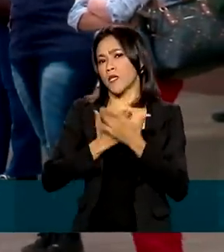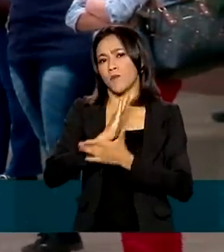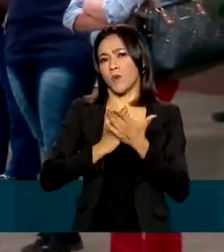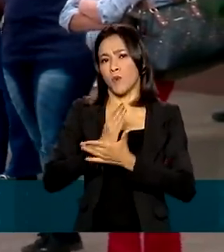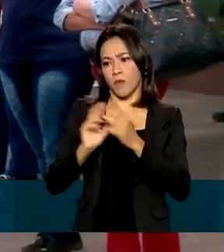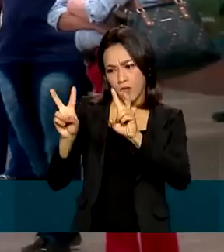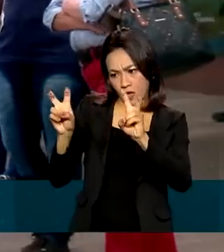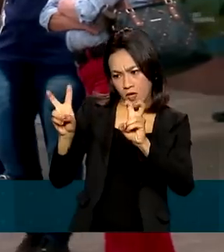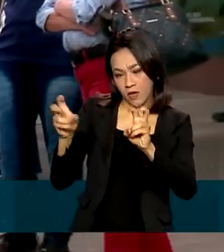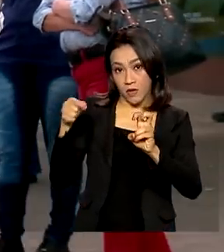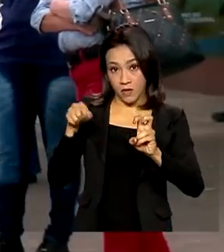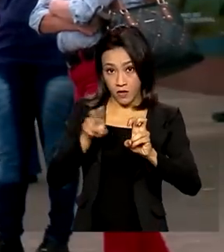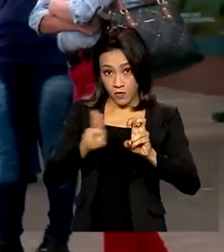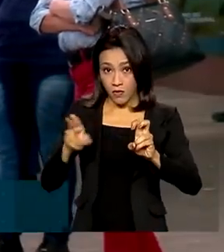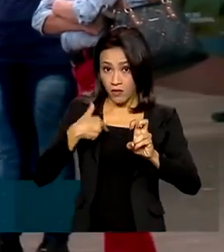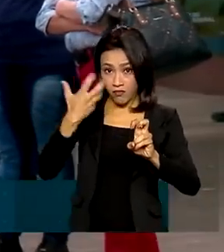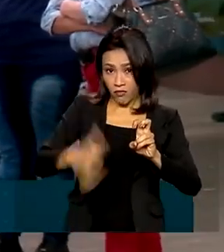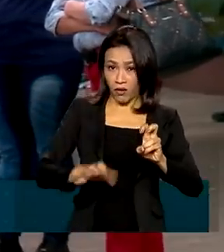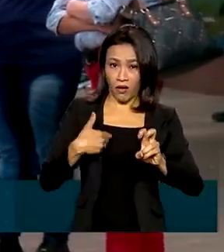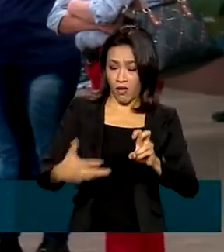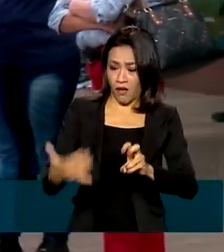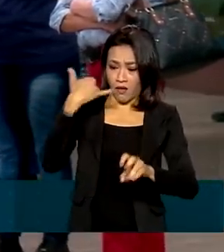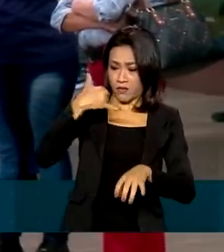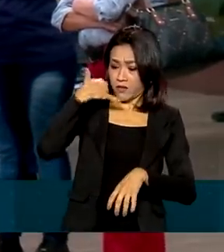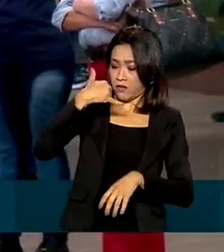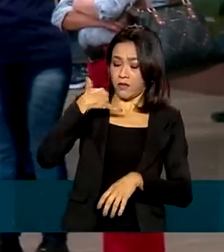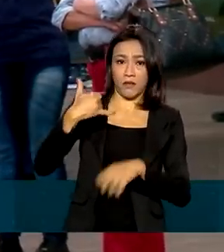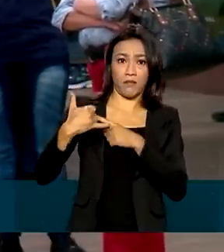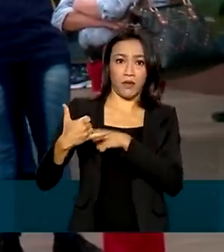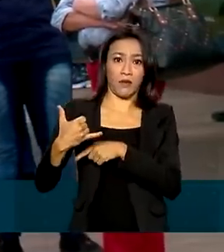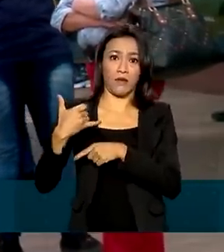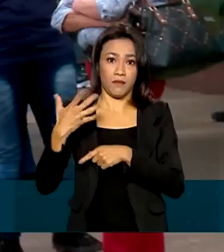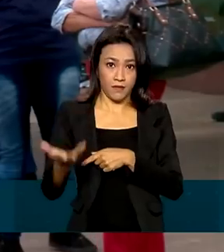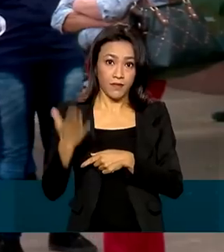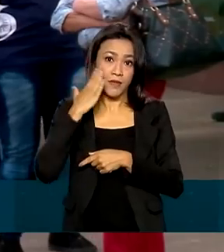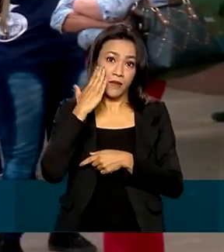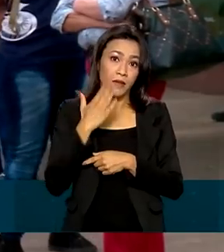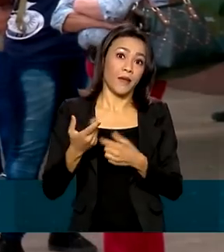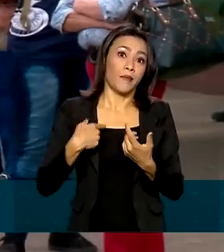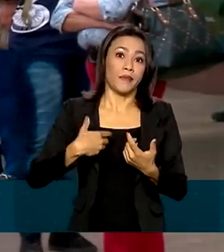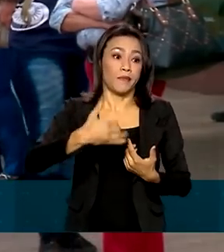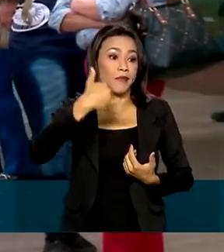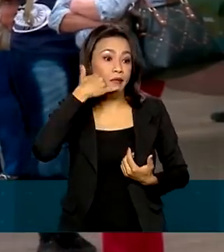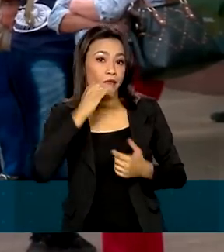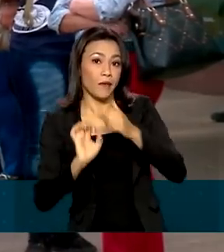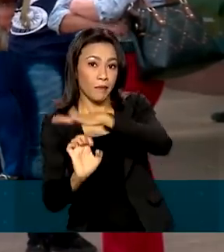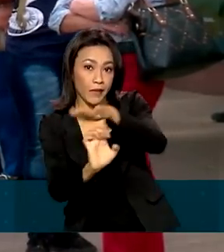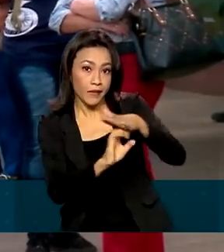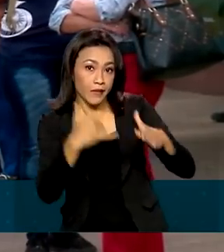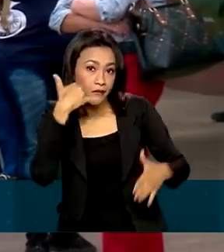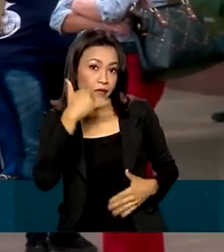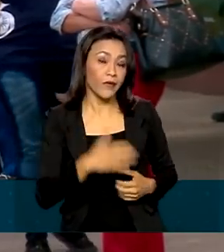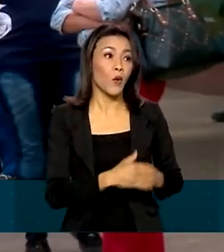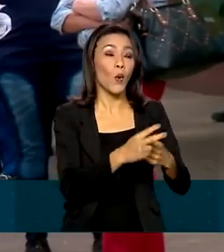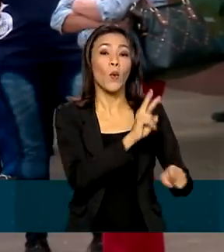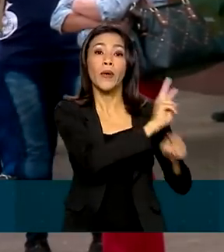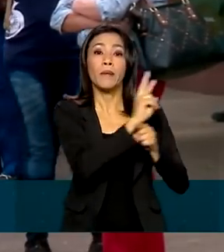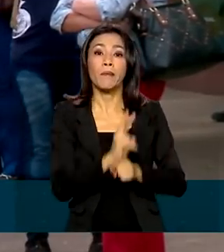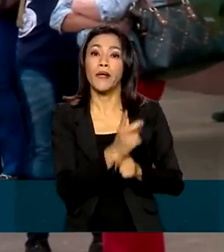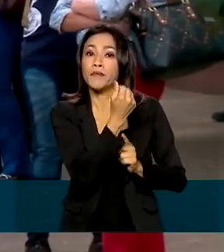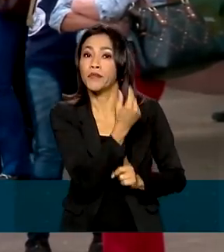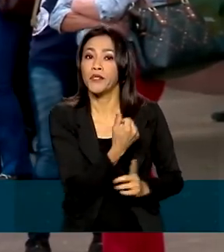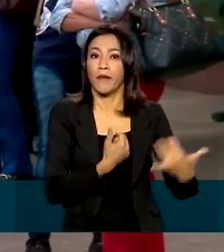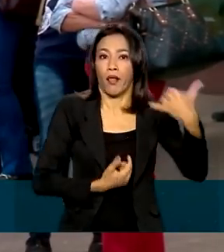aquelas pessoas que não querem receber ligações de telemarketing ativo, como os serviços de telefonia e as ofertas de empréstimo consignado.